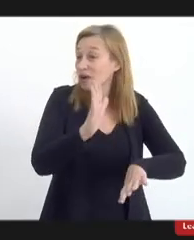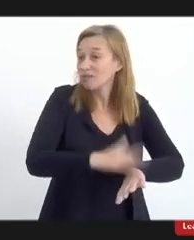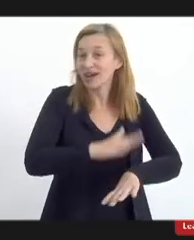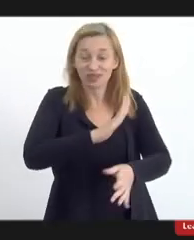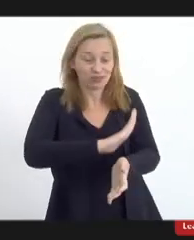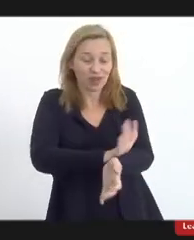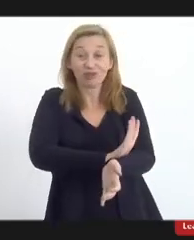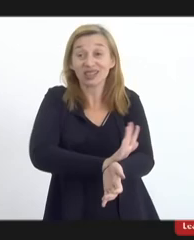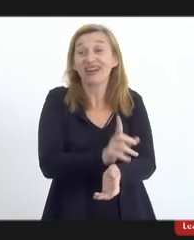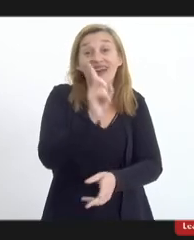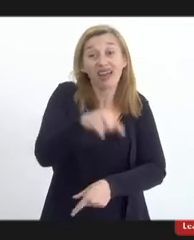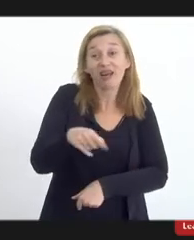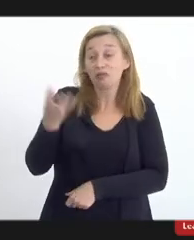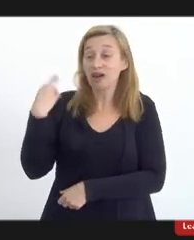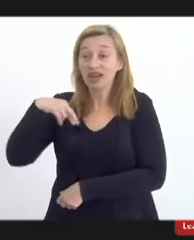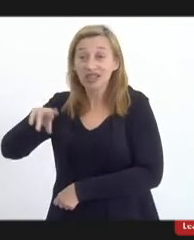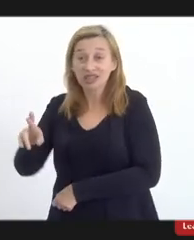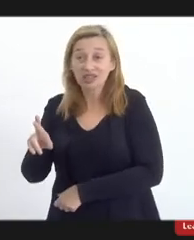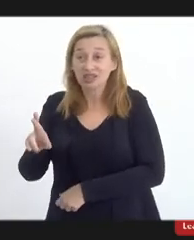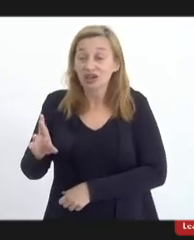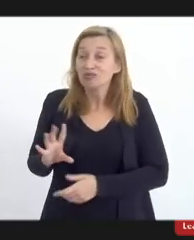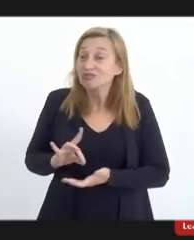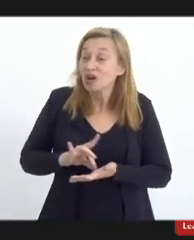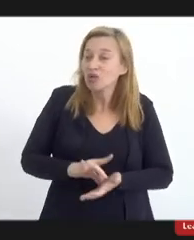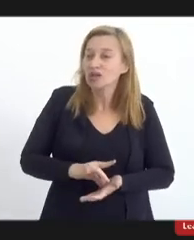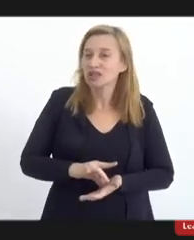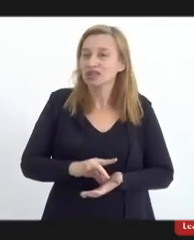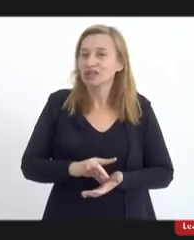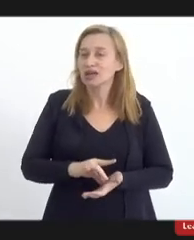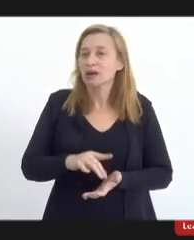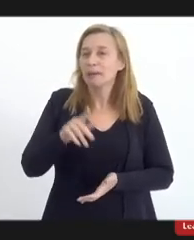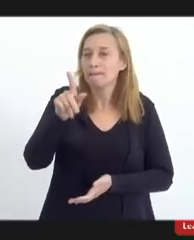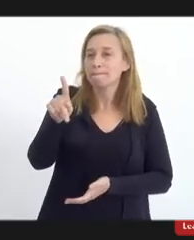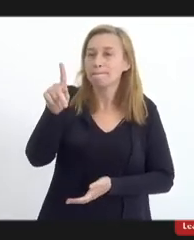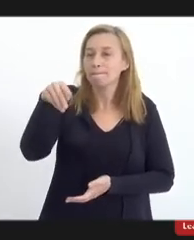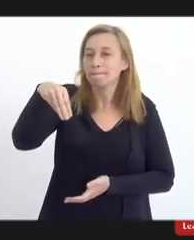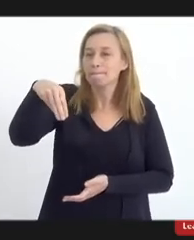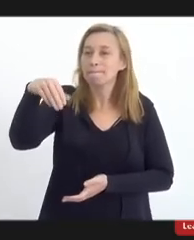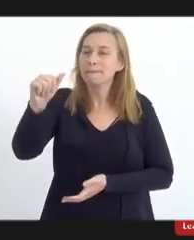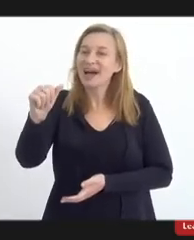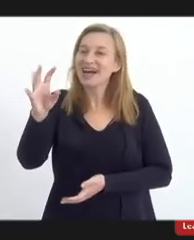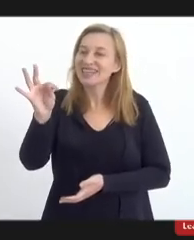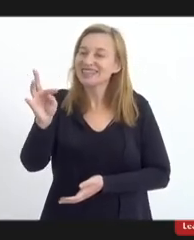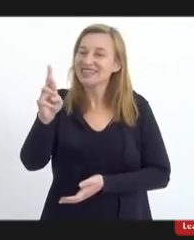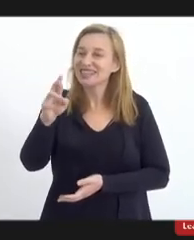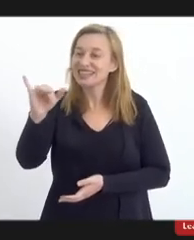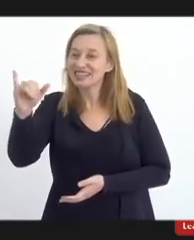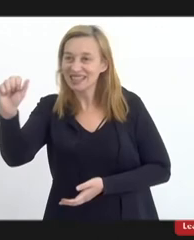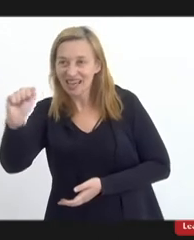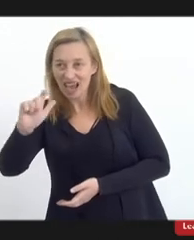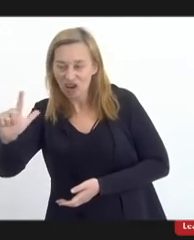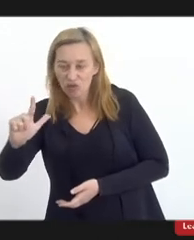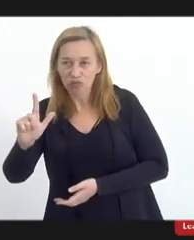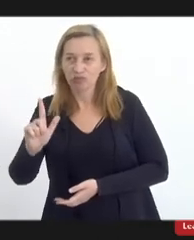religião na origem é uma religião matricial não é uma religião